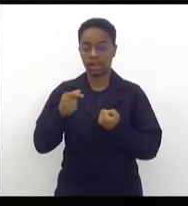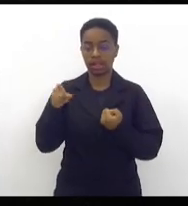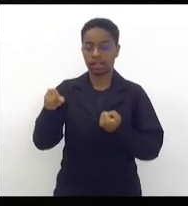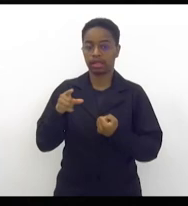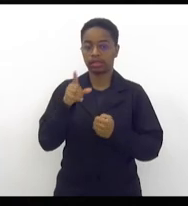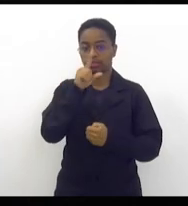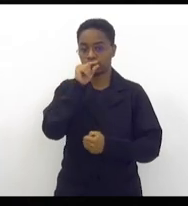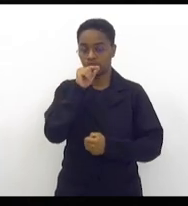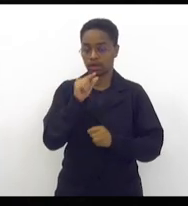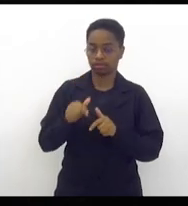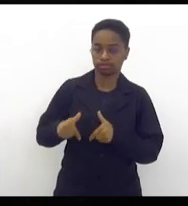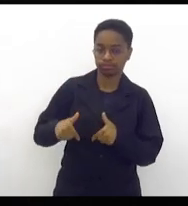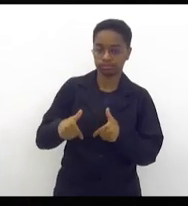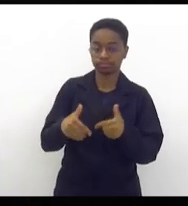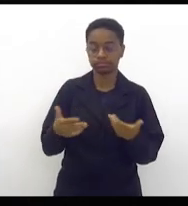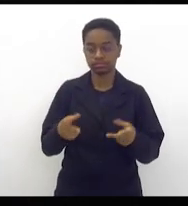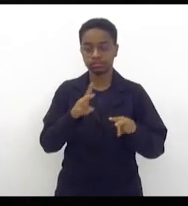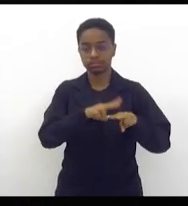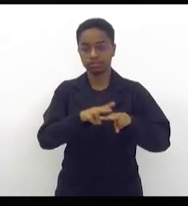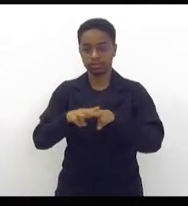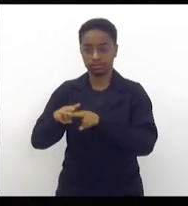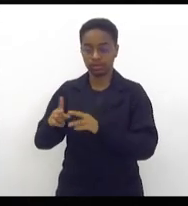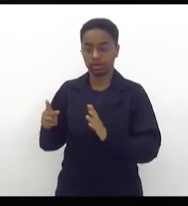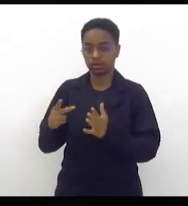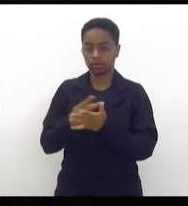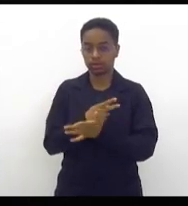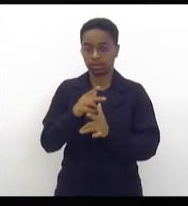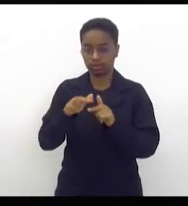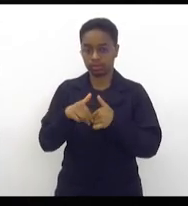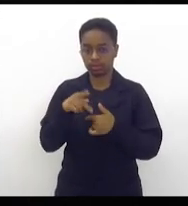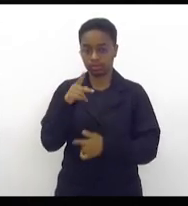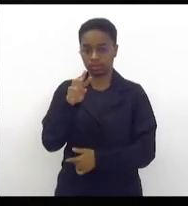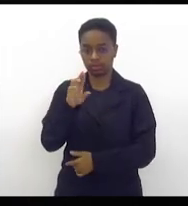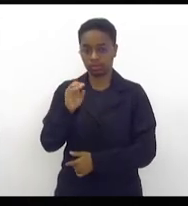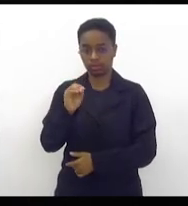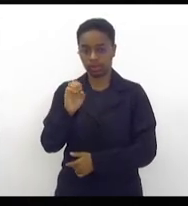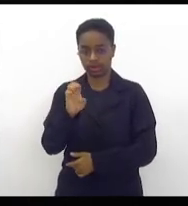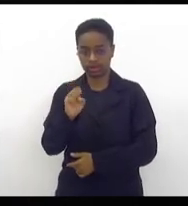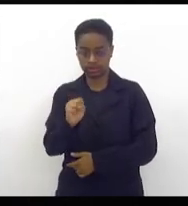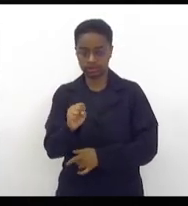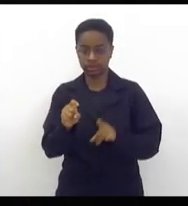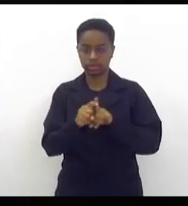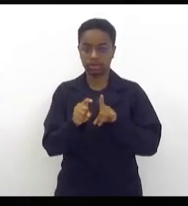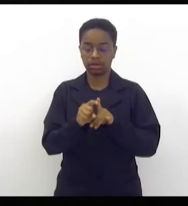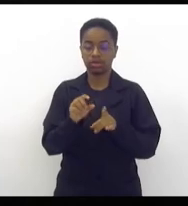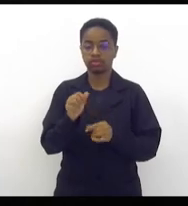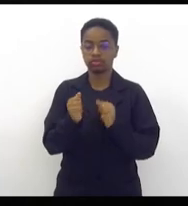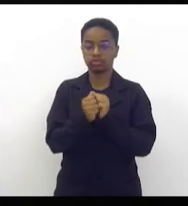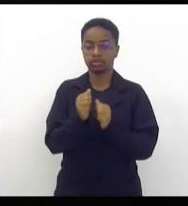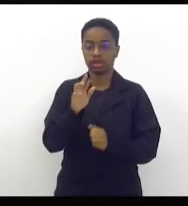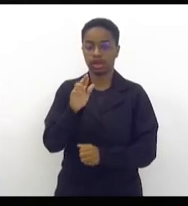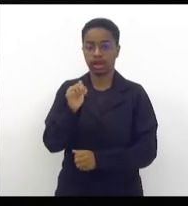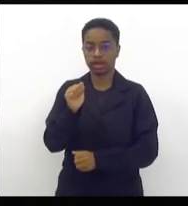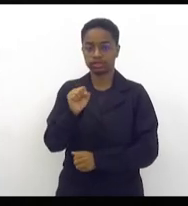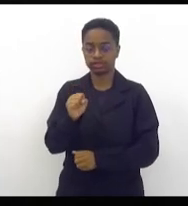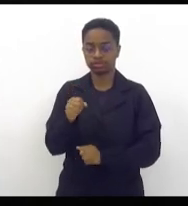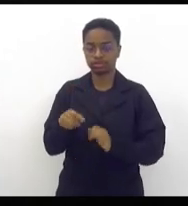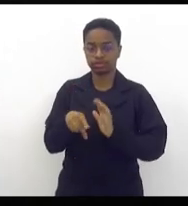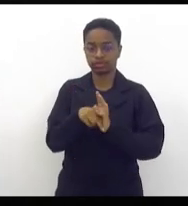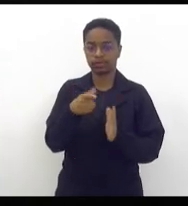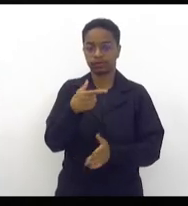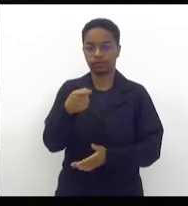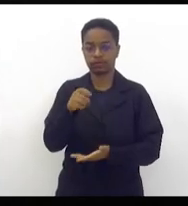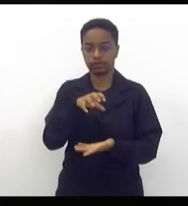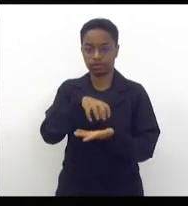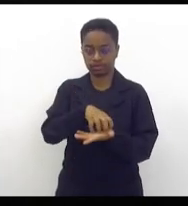cinturão. E essa apreensão foi feita através do PROEIS em conjunto com o RAIS do 20º Batalhão. Então, gente só